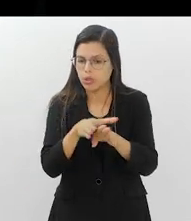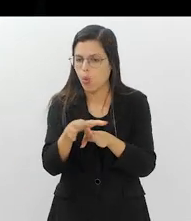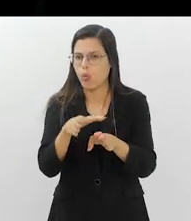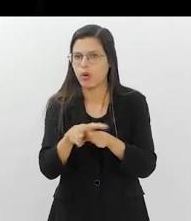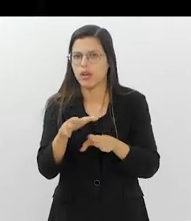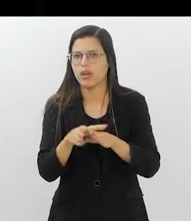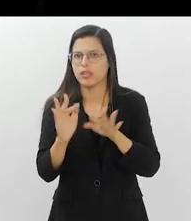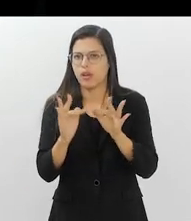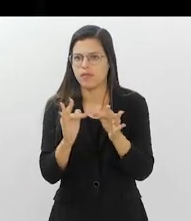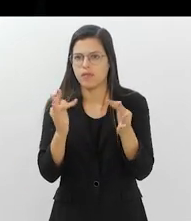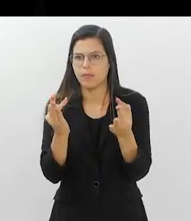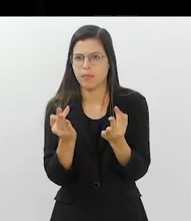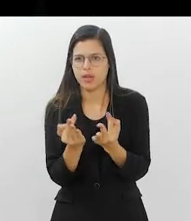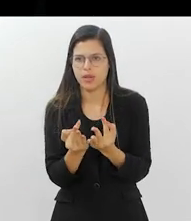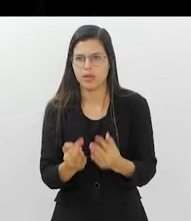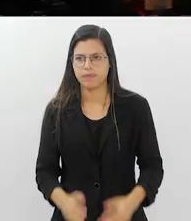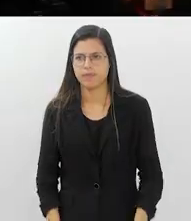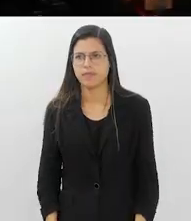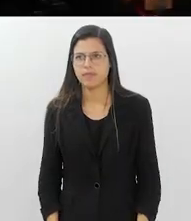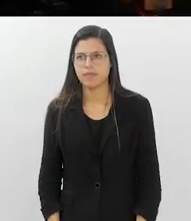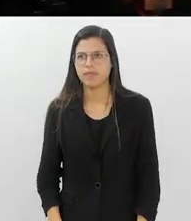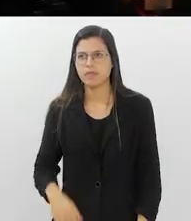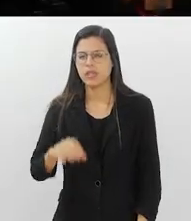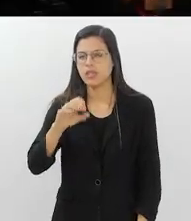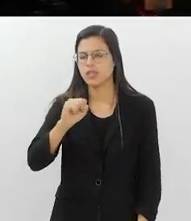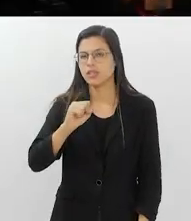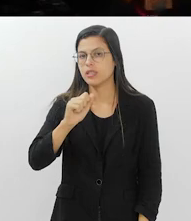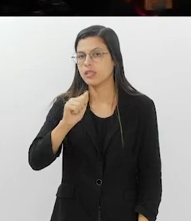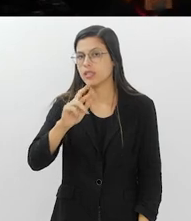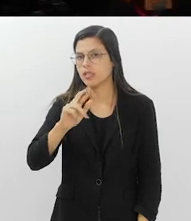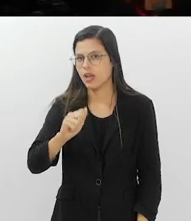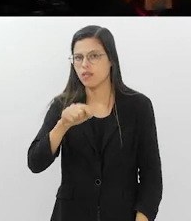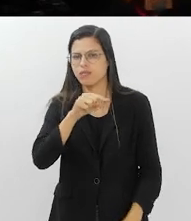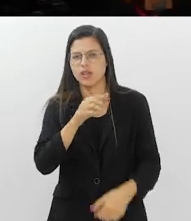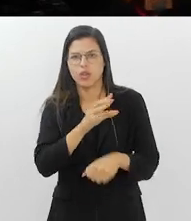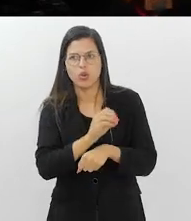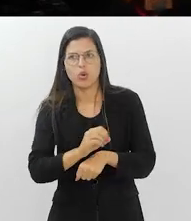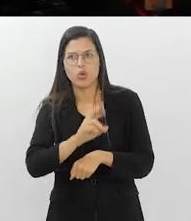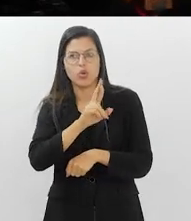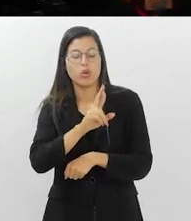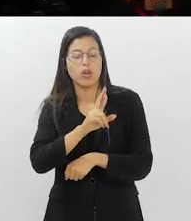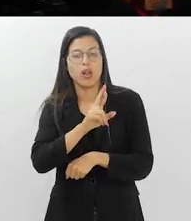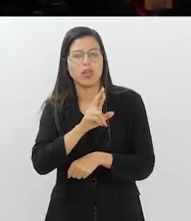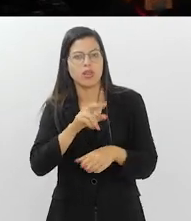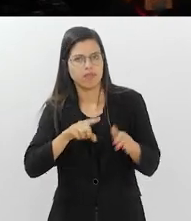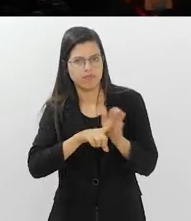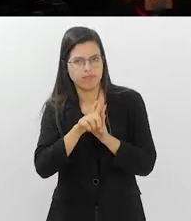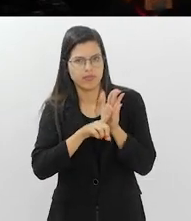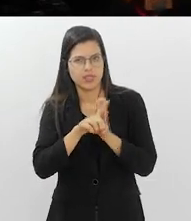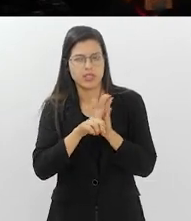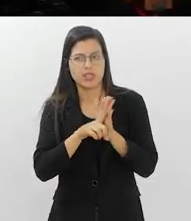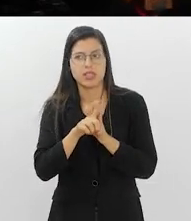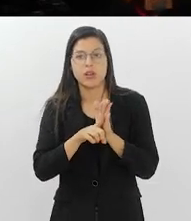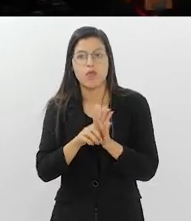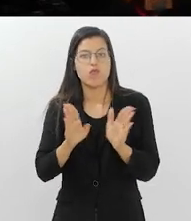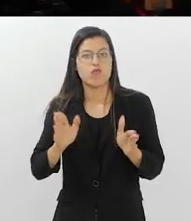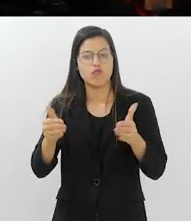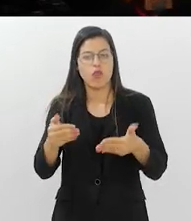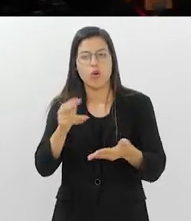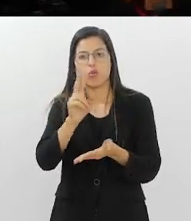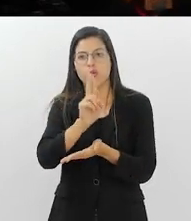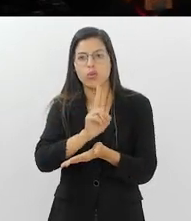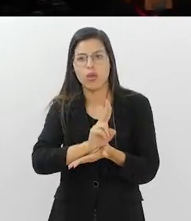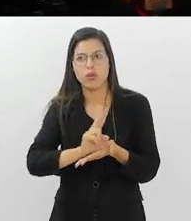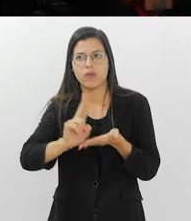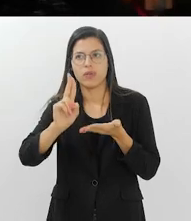orientando bastante essas famílias. Sarah, você que é doutoranda, uma pesquisa focada para a universidade, com esse